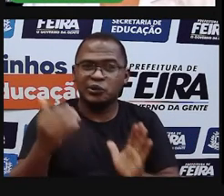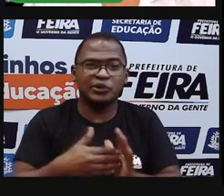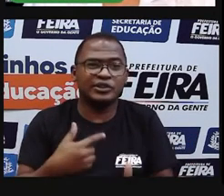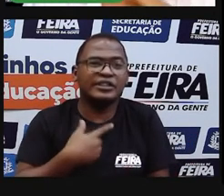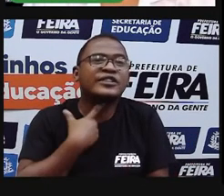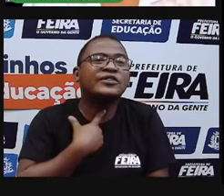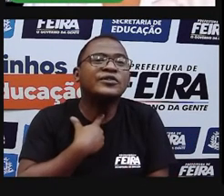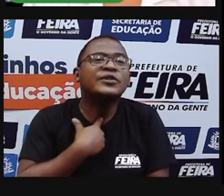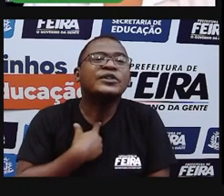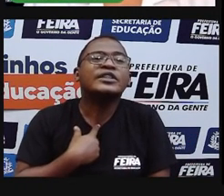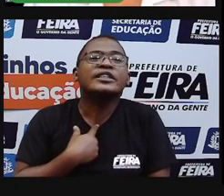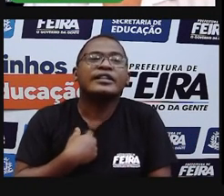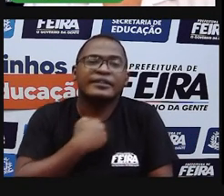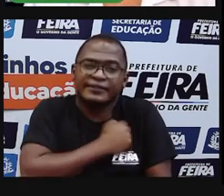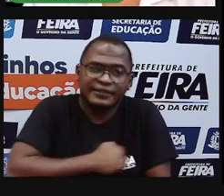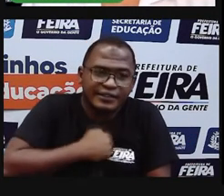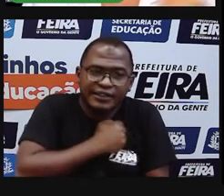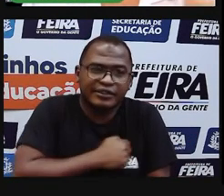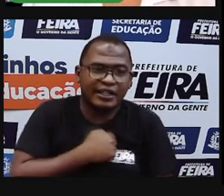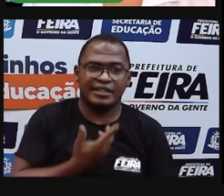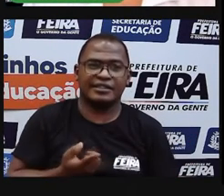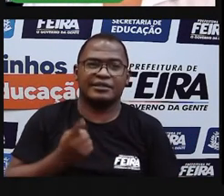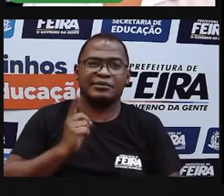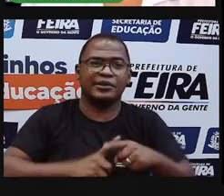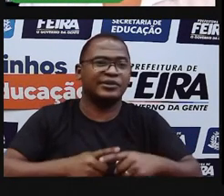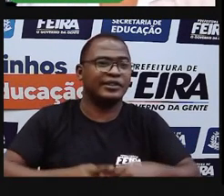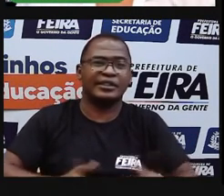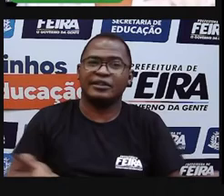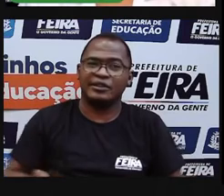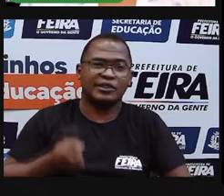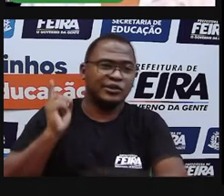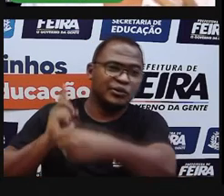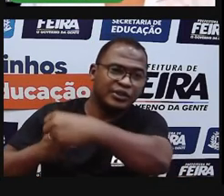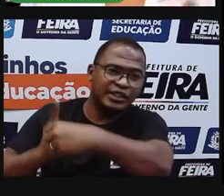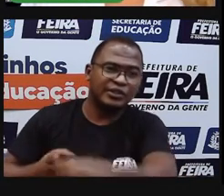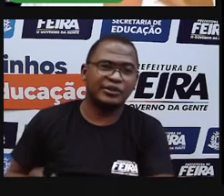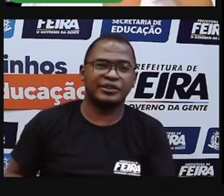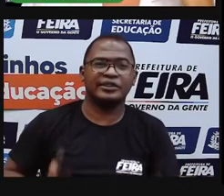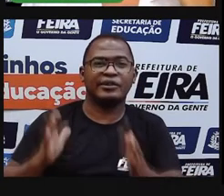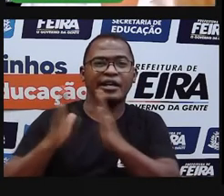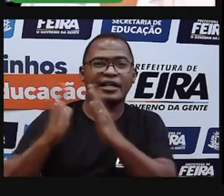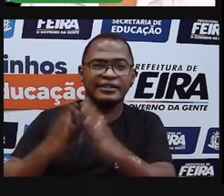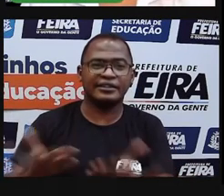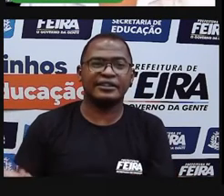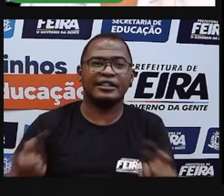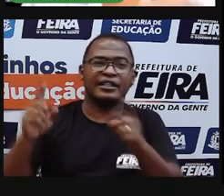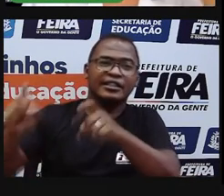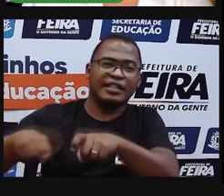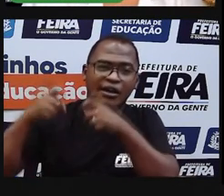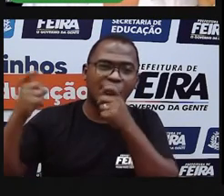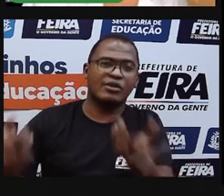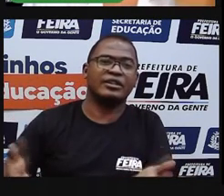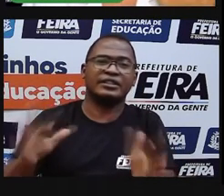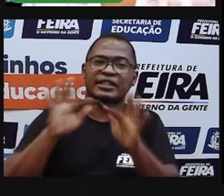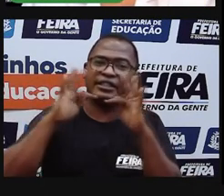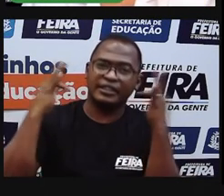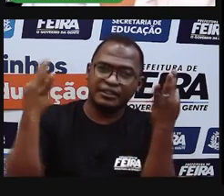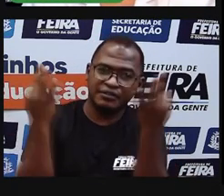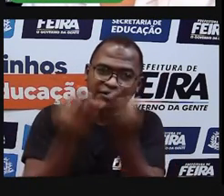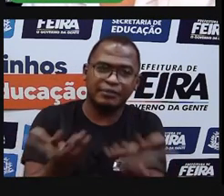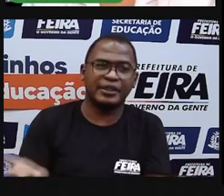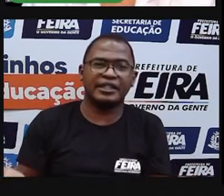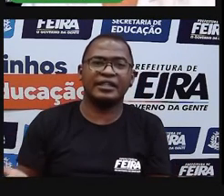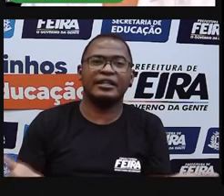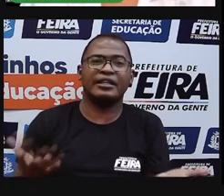né? A maioria das pessoas tem saudade do local onde viveu, daquela casinha, da família, das primeiras